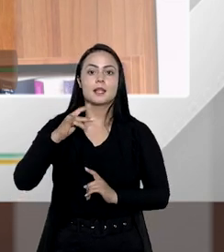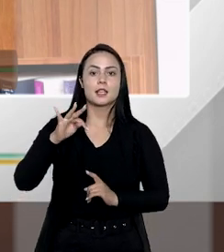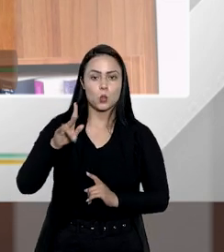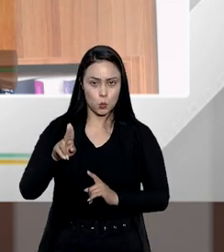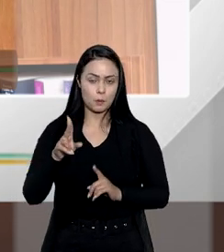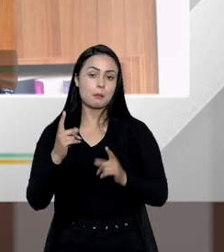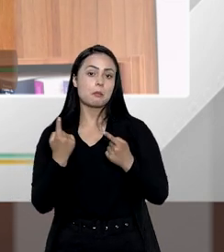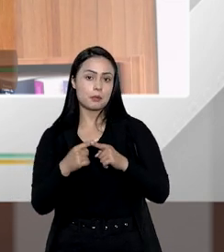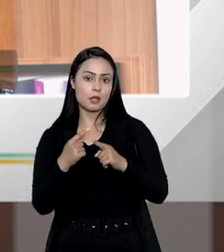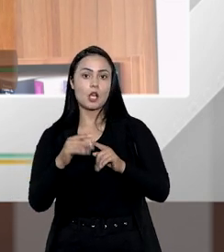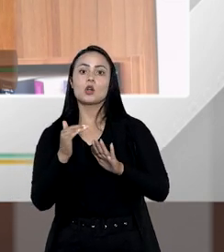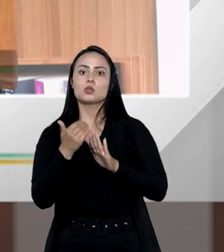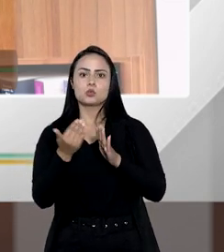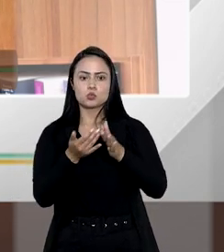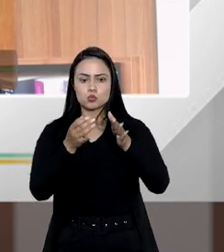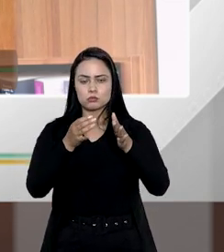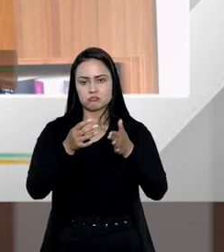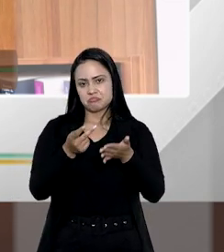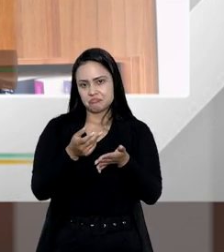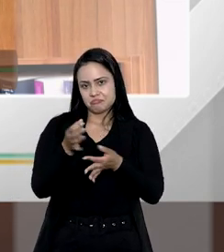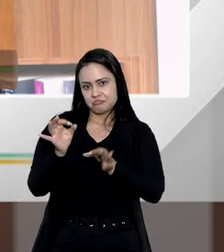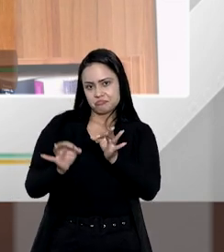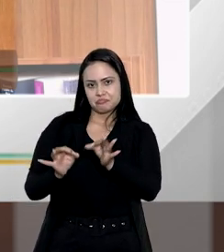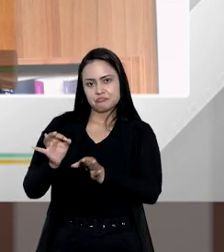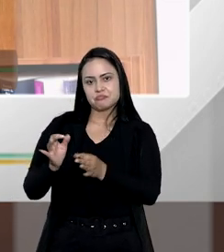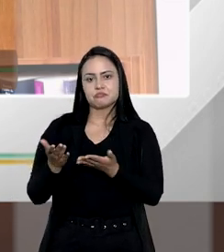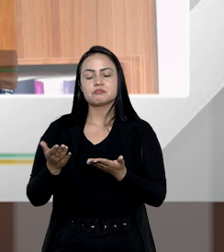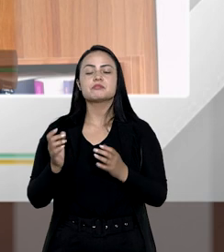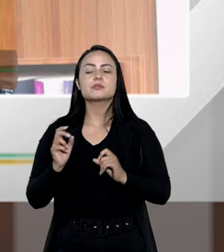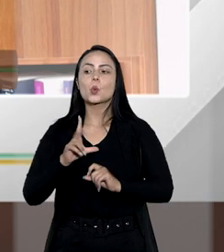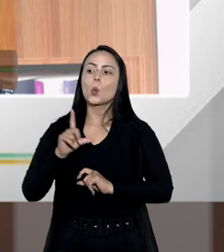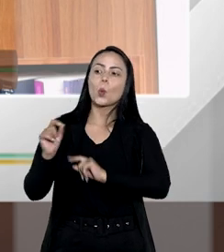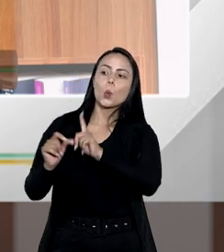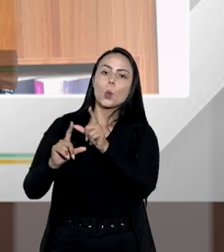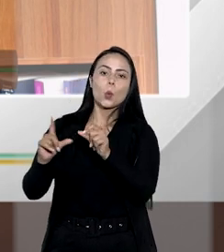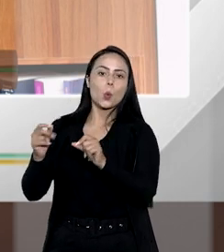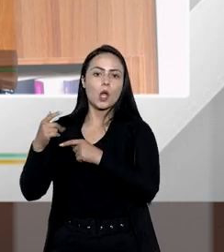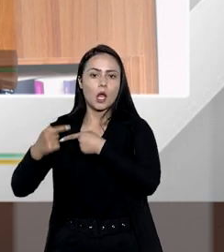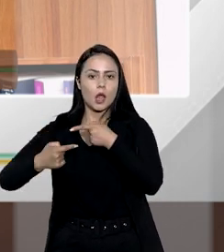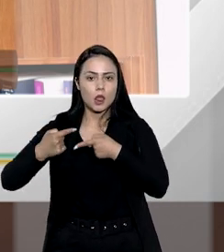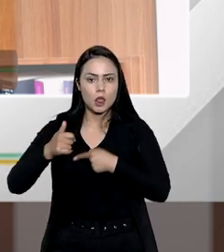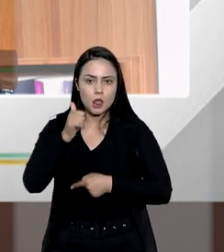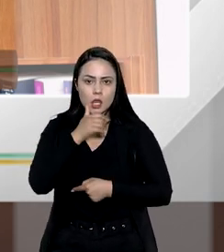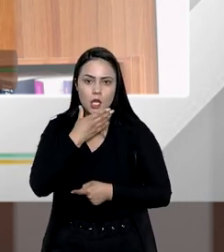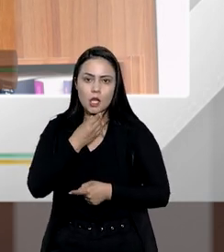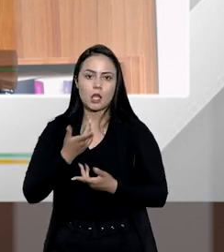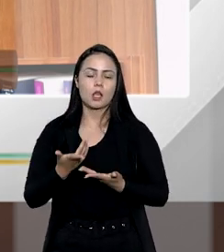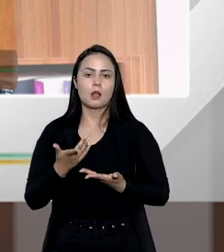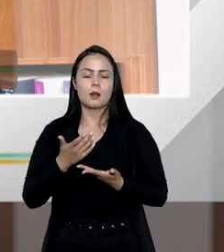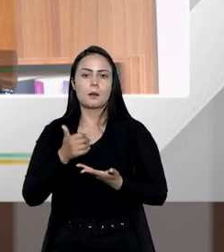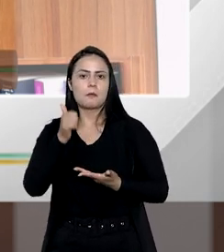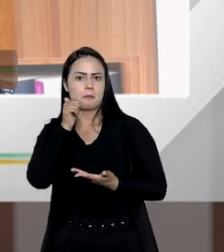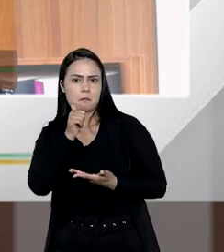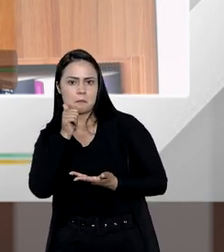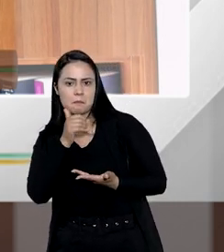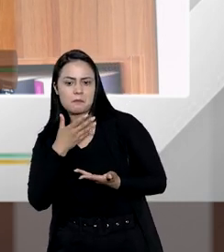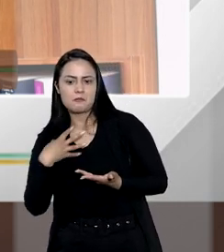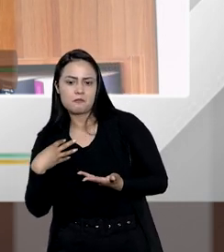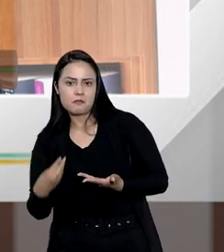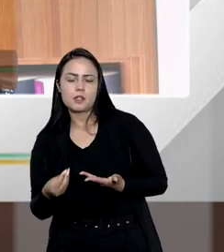porque seria de todo injusto que os demais herdeiros ou os herdeiros provavelmente ditos